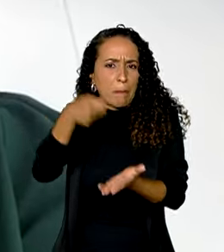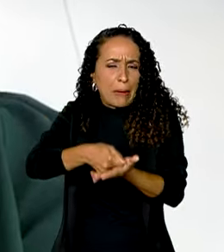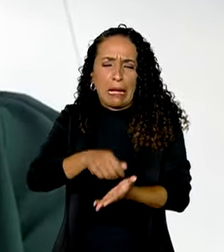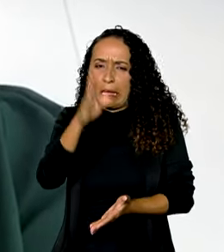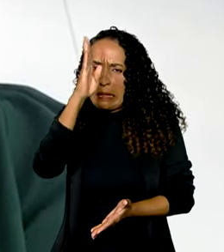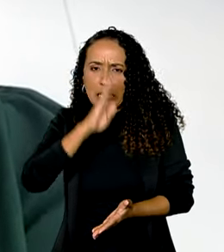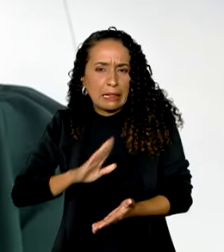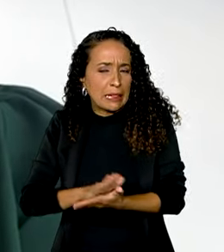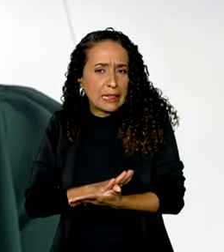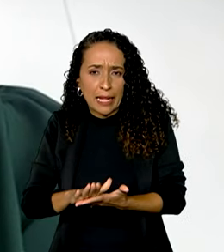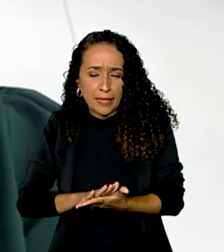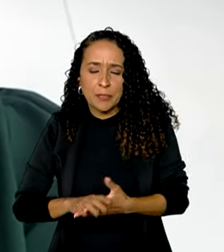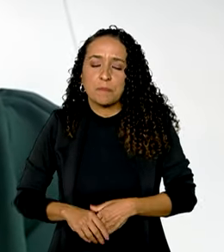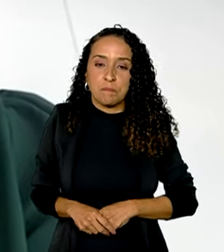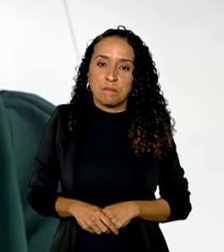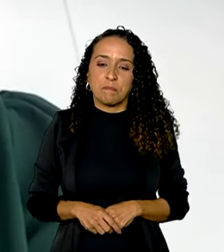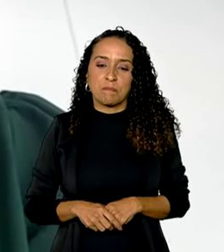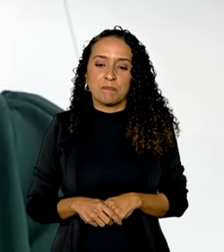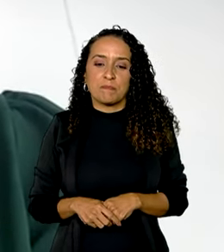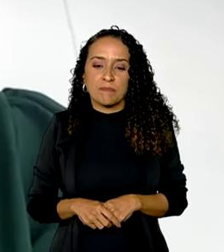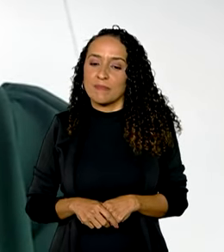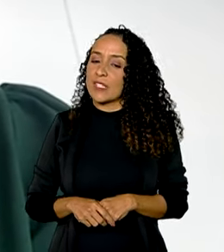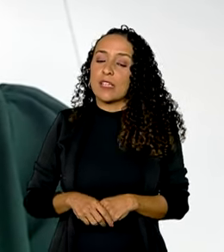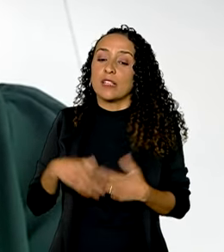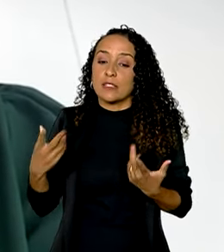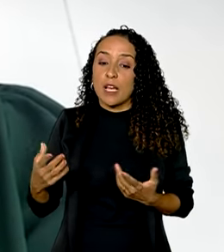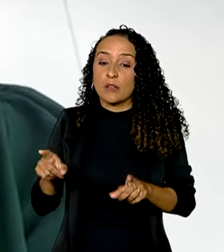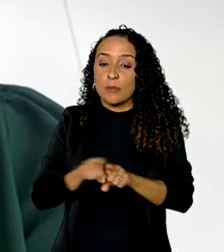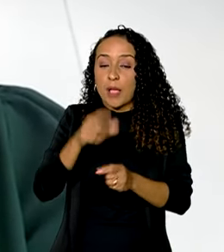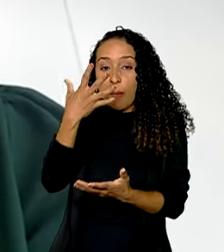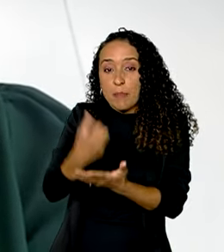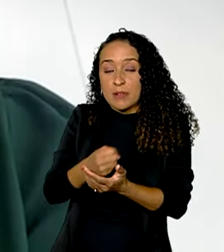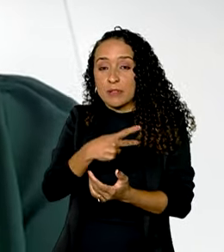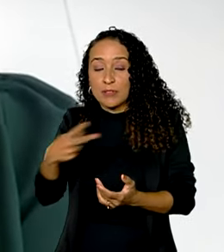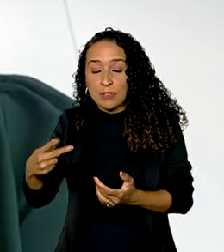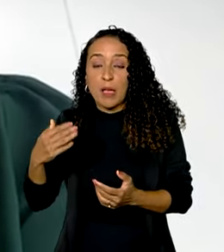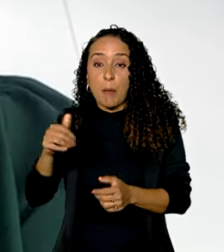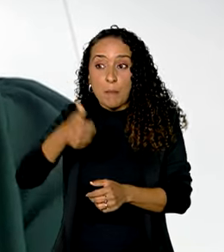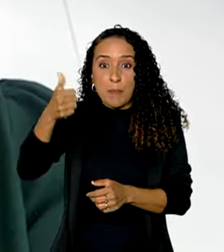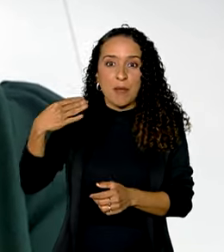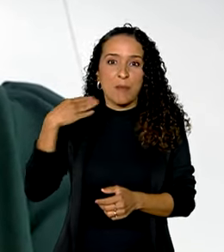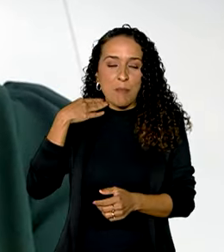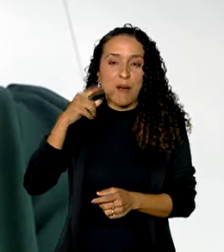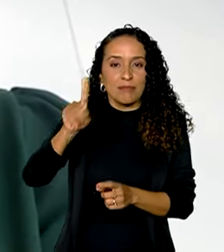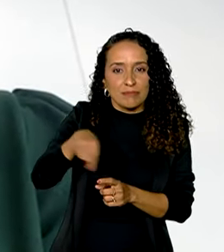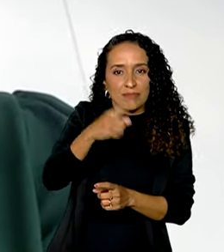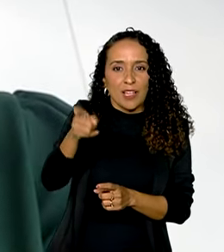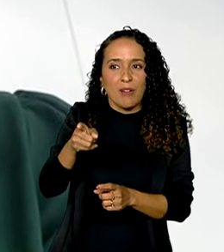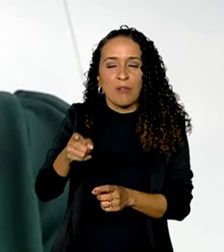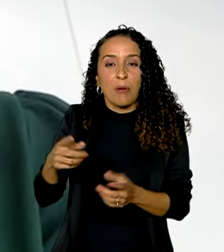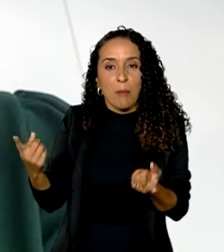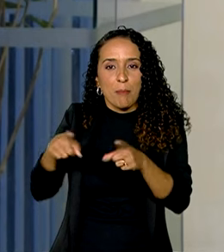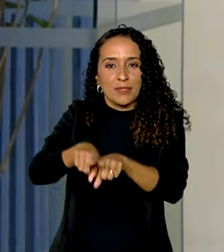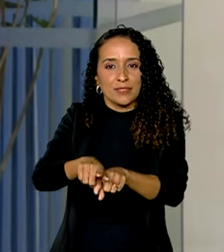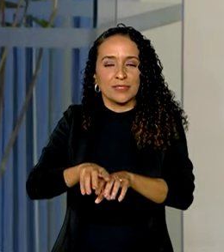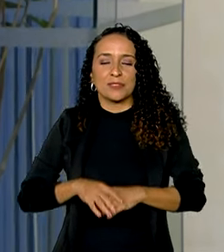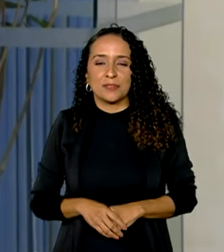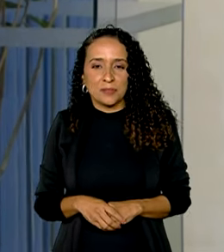o consumidor e, além disso, o aplicativo do Itaú, que é o primeiro banco parceiro da plataforma do Desenrola.